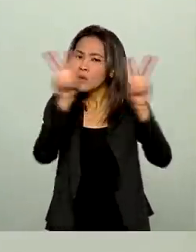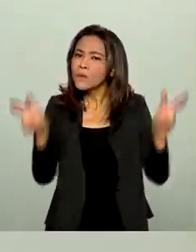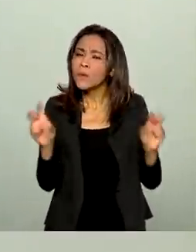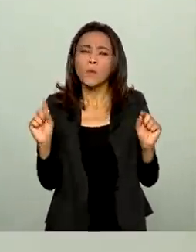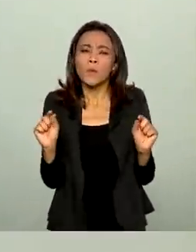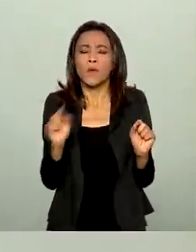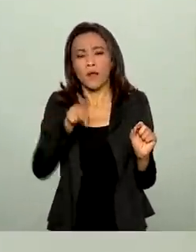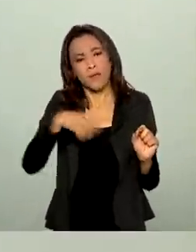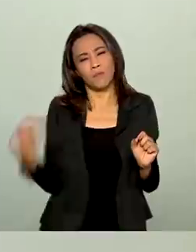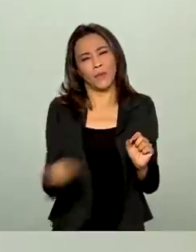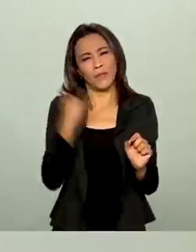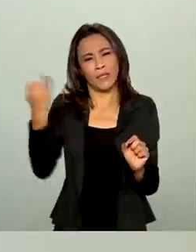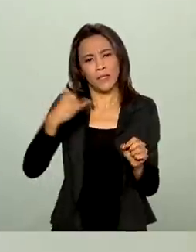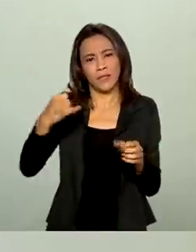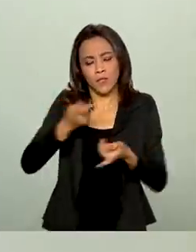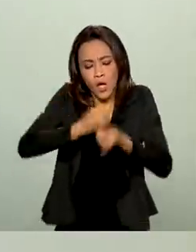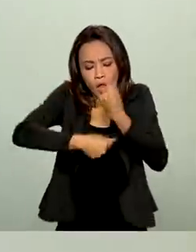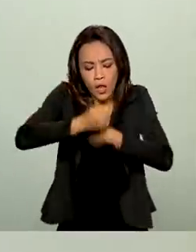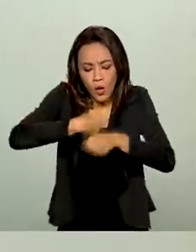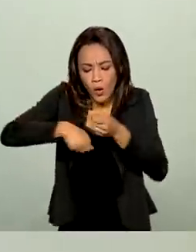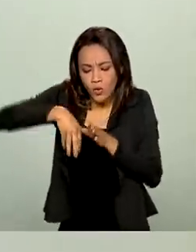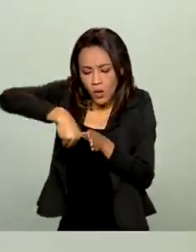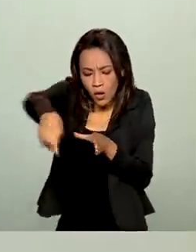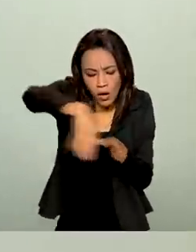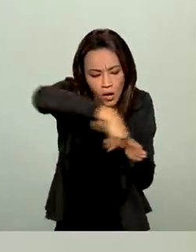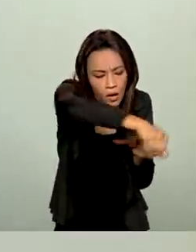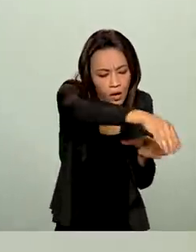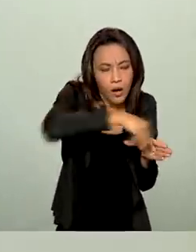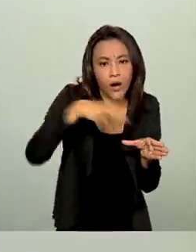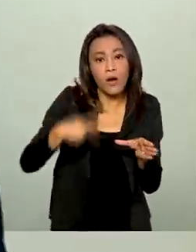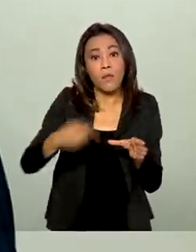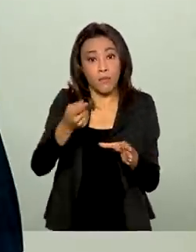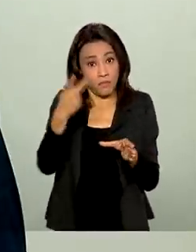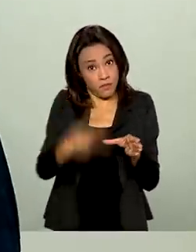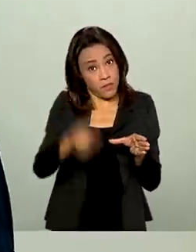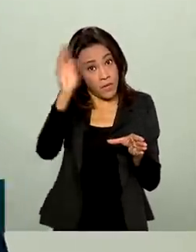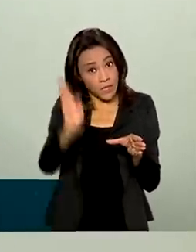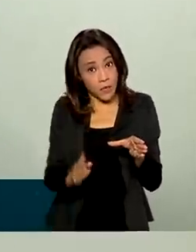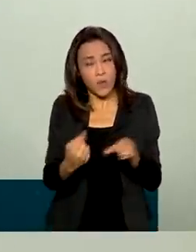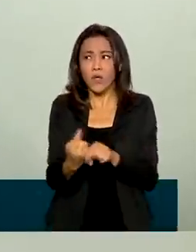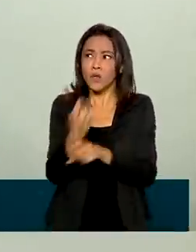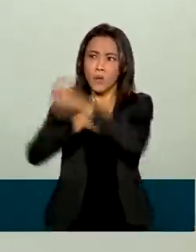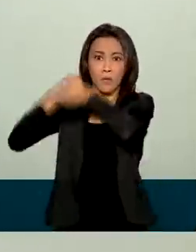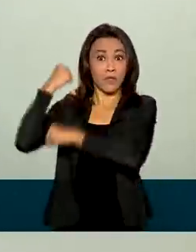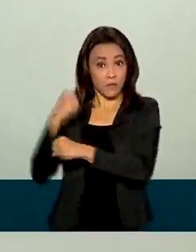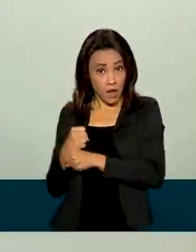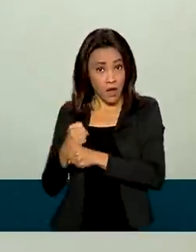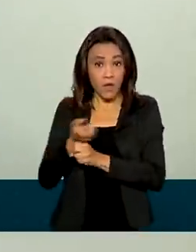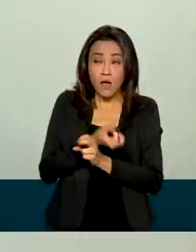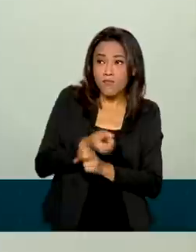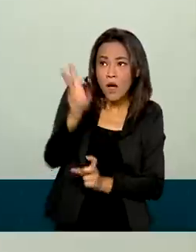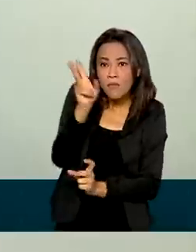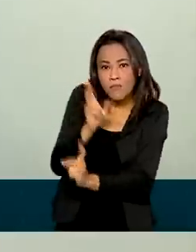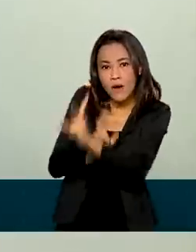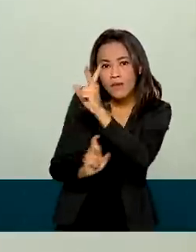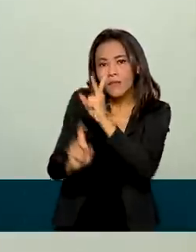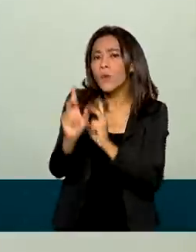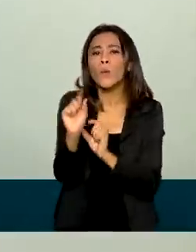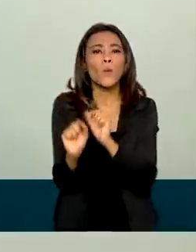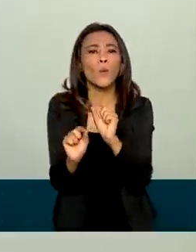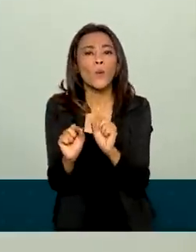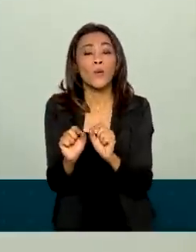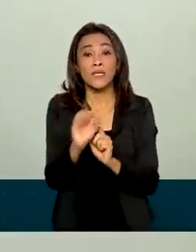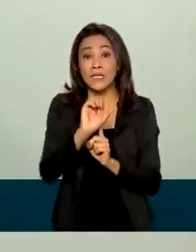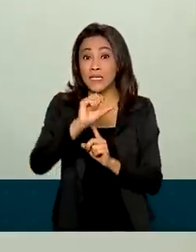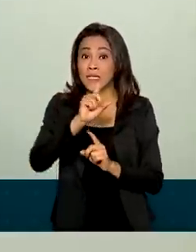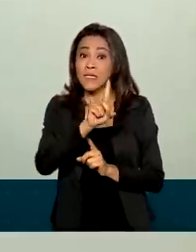a importância do agronegócio para a economia brasileira. No ano passado, em 2020, as exportações do agronegócio chegaram a US